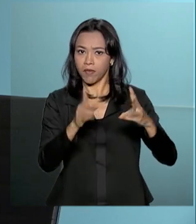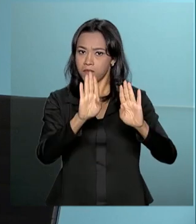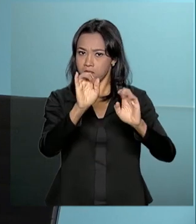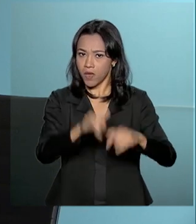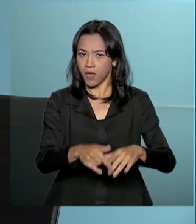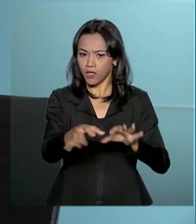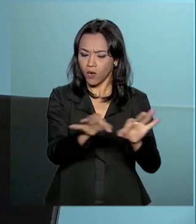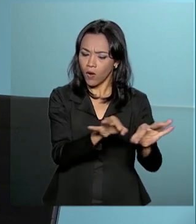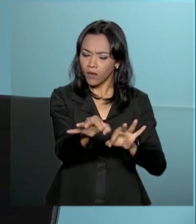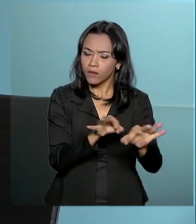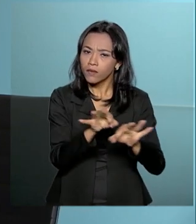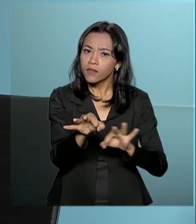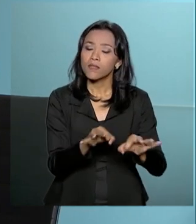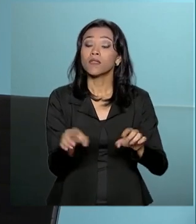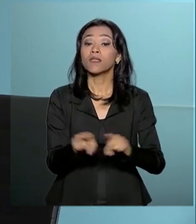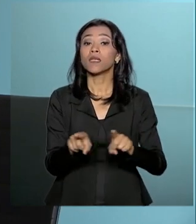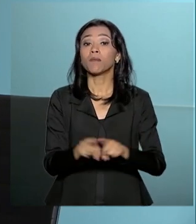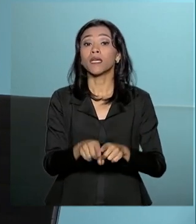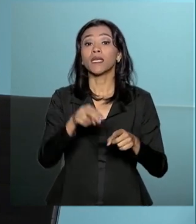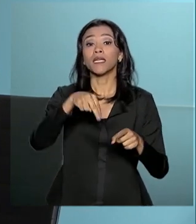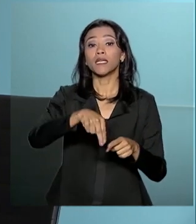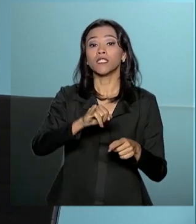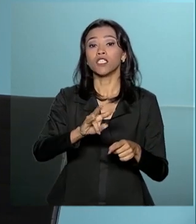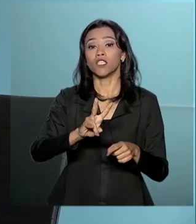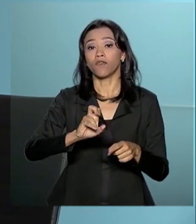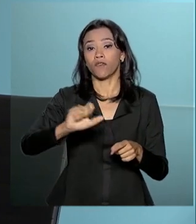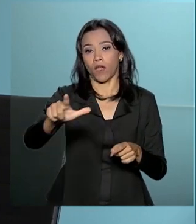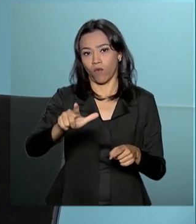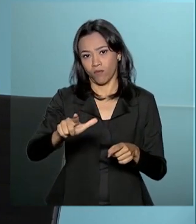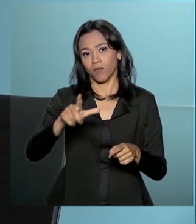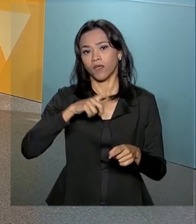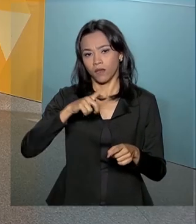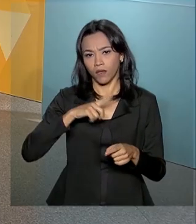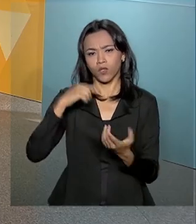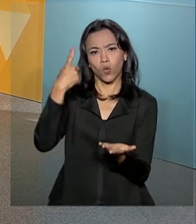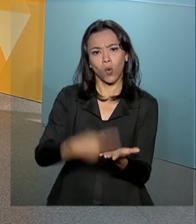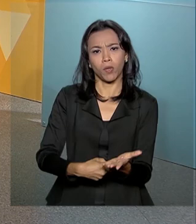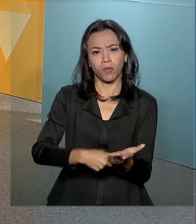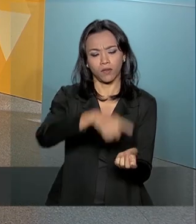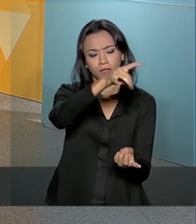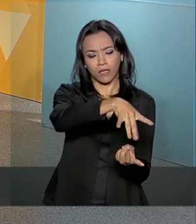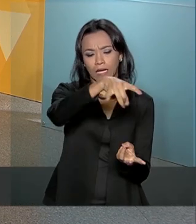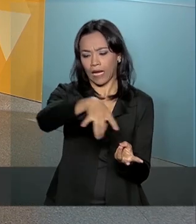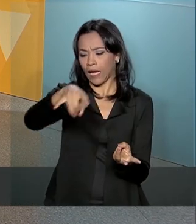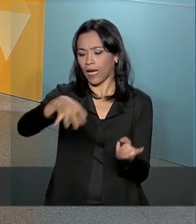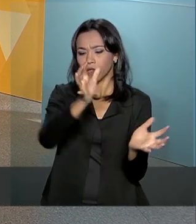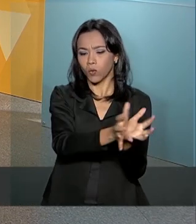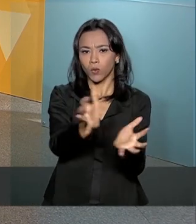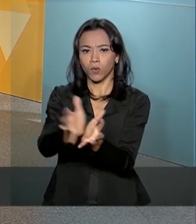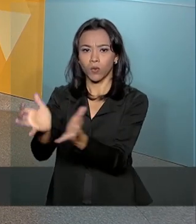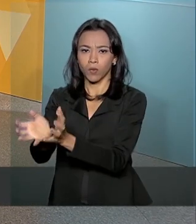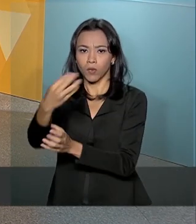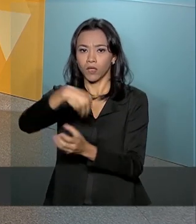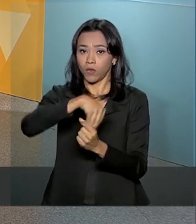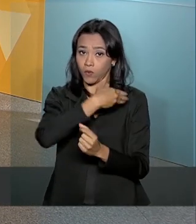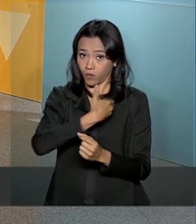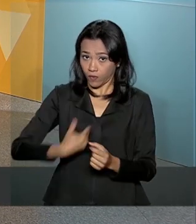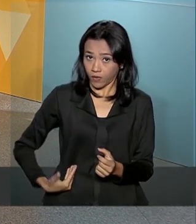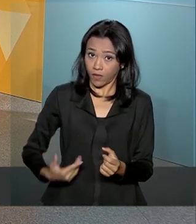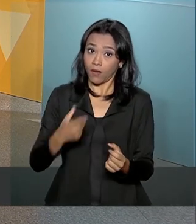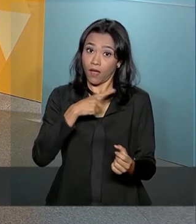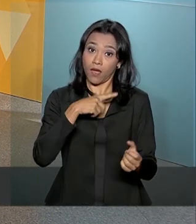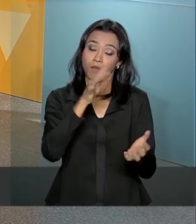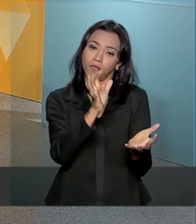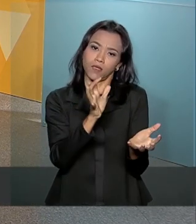isso. E, além disso, dividir por níveis. Nós temos níveis diferentes de responsabilidade nos cargos do governo. Então, serão exigências